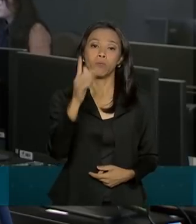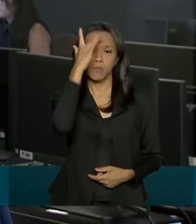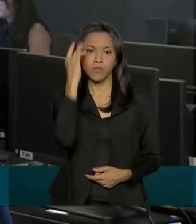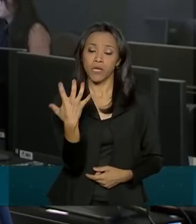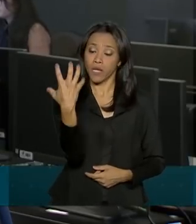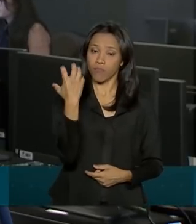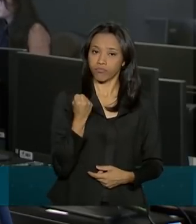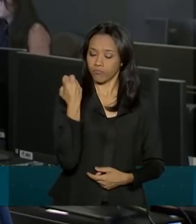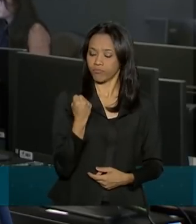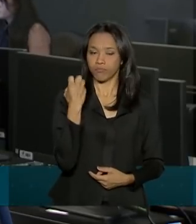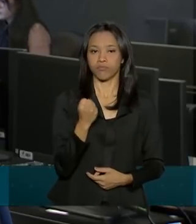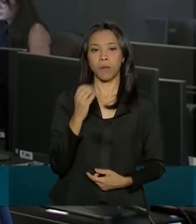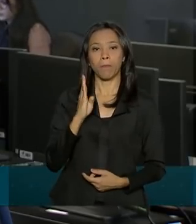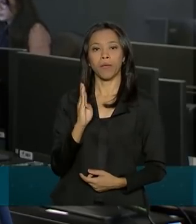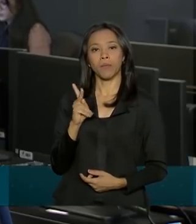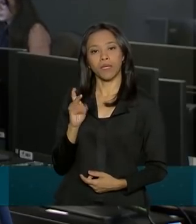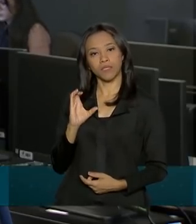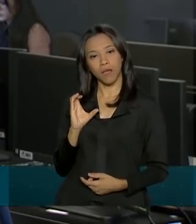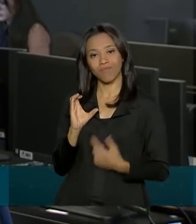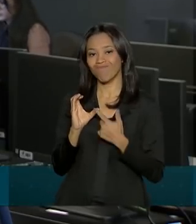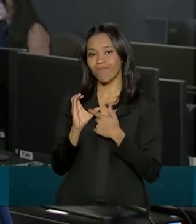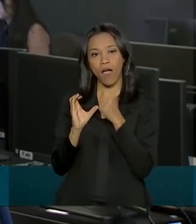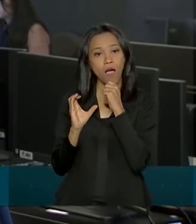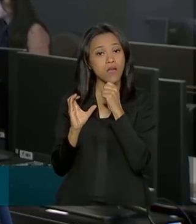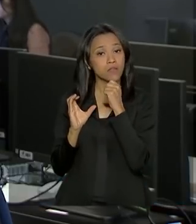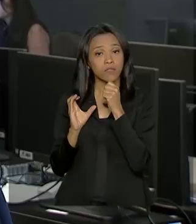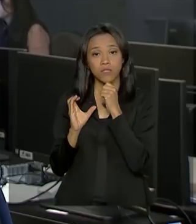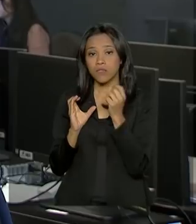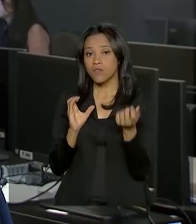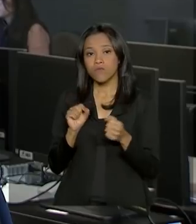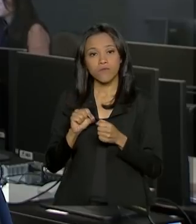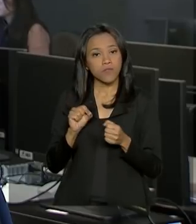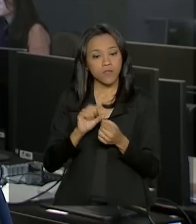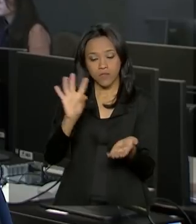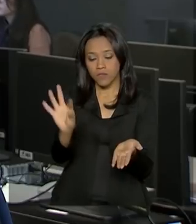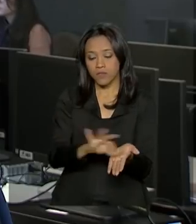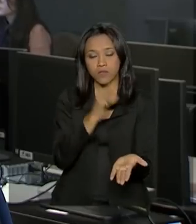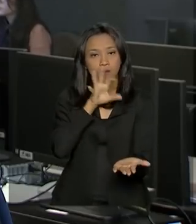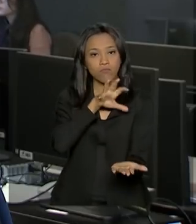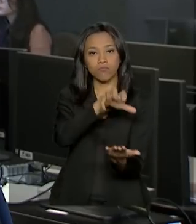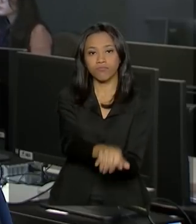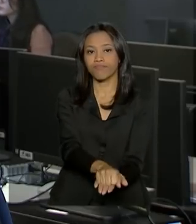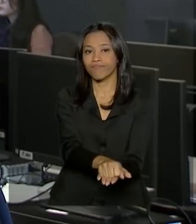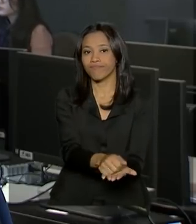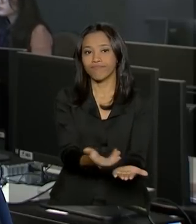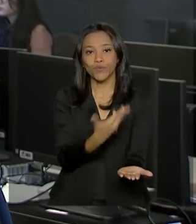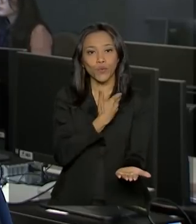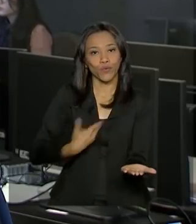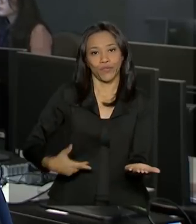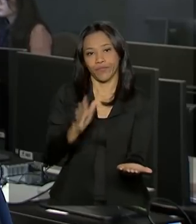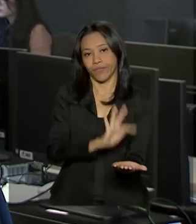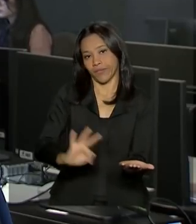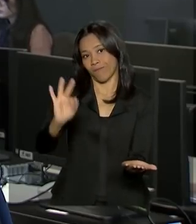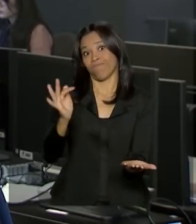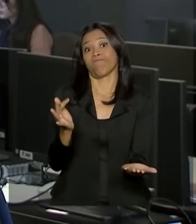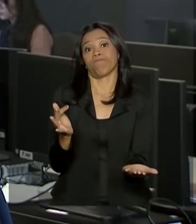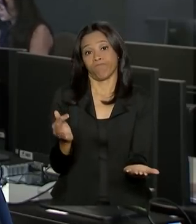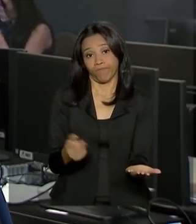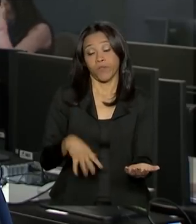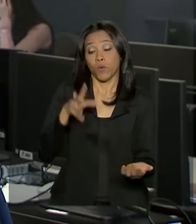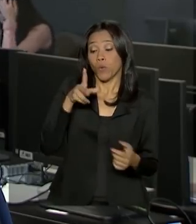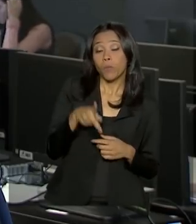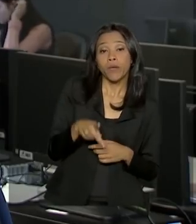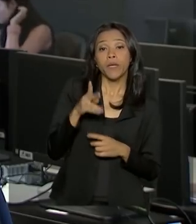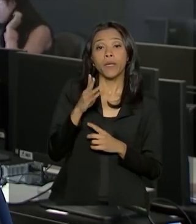benefício de prestação continuada ainda não fizeram a inscrição no Cadastro Único do Governo Federal. O BPC